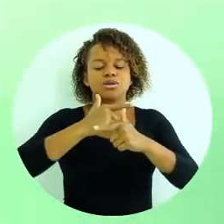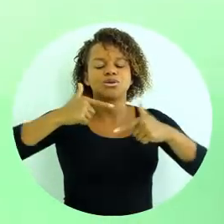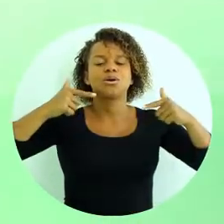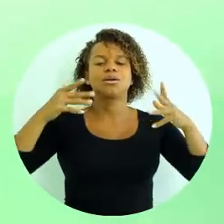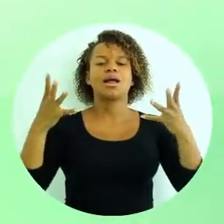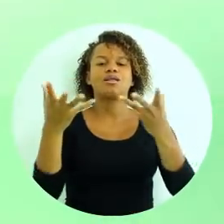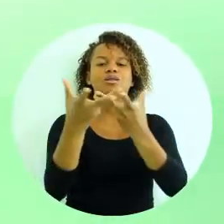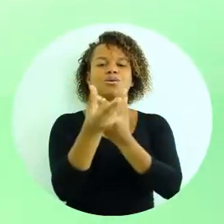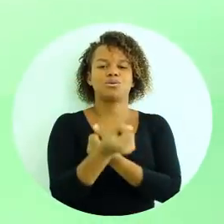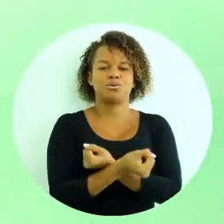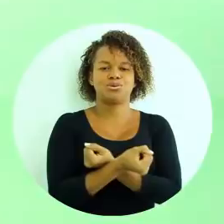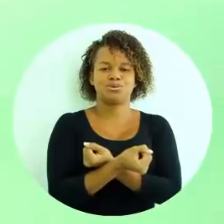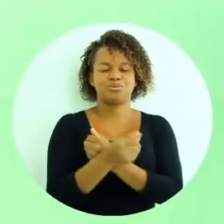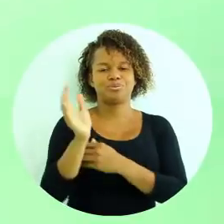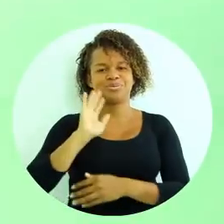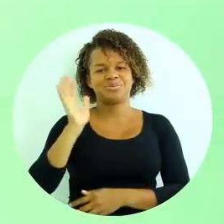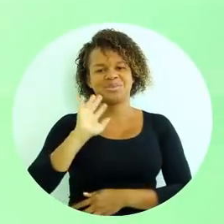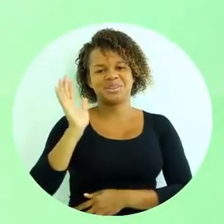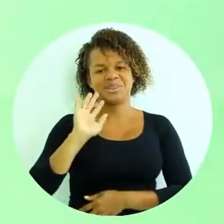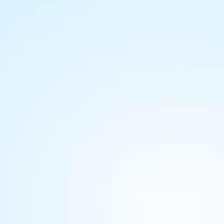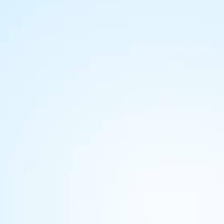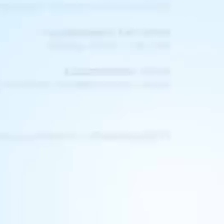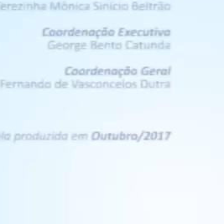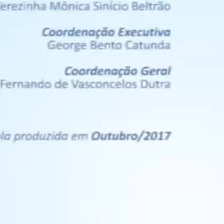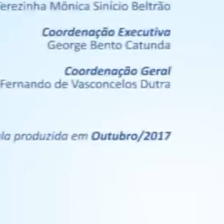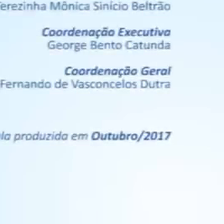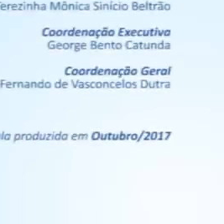Tá certo? Boa sorte a todos!